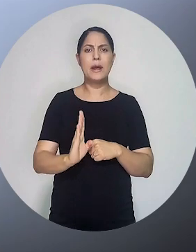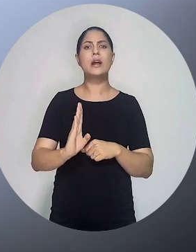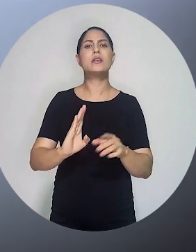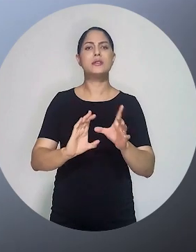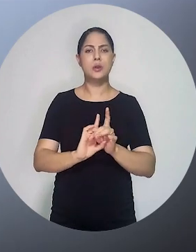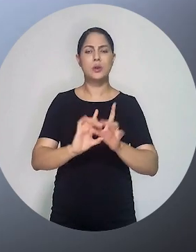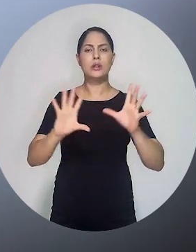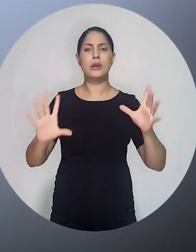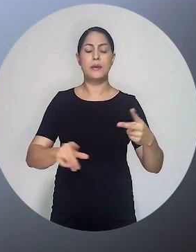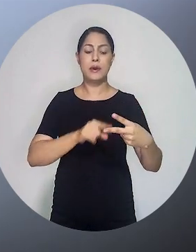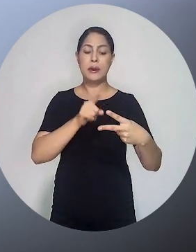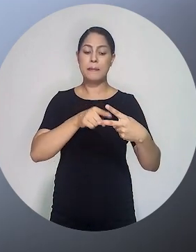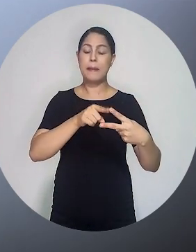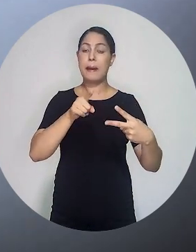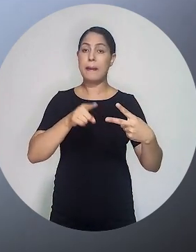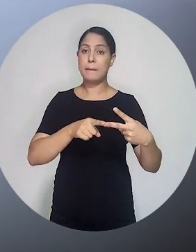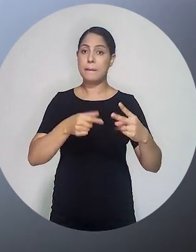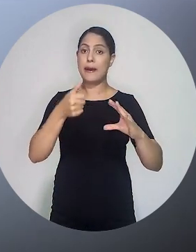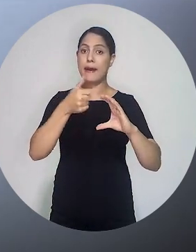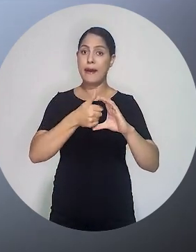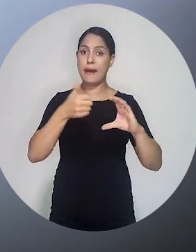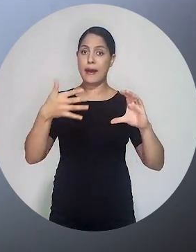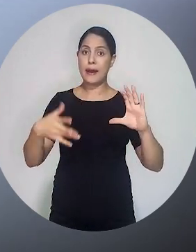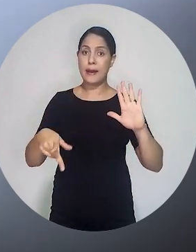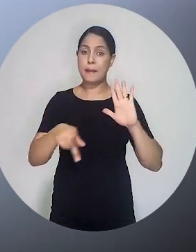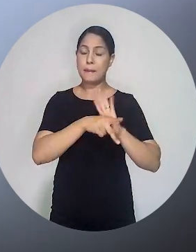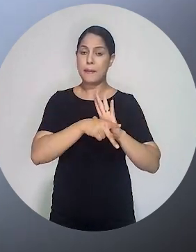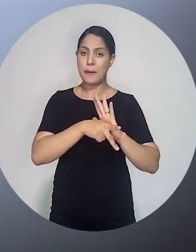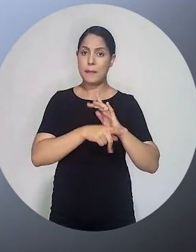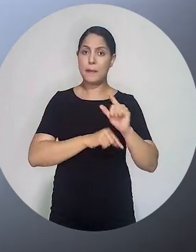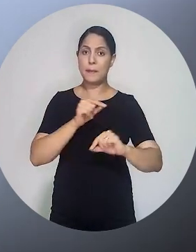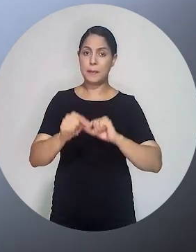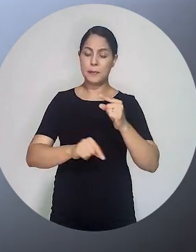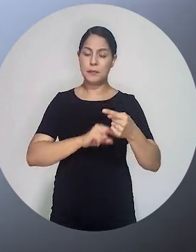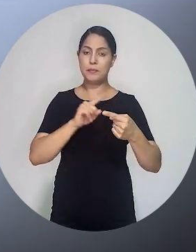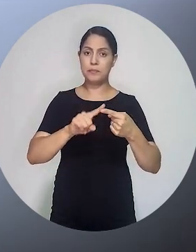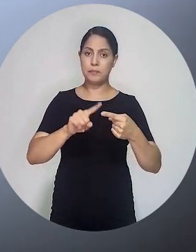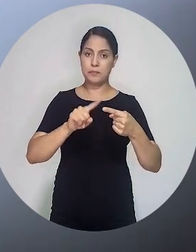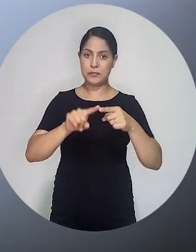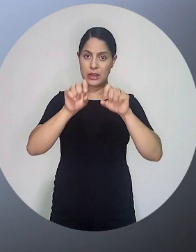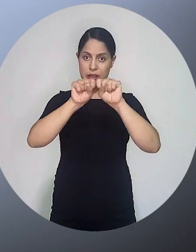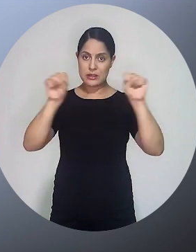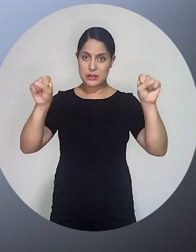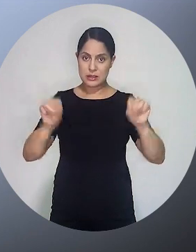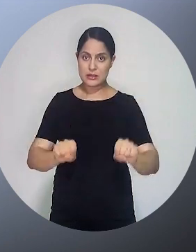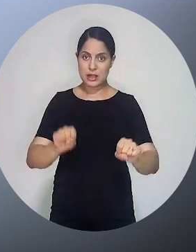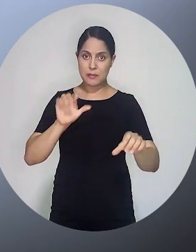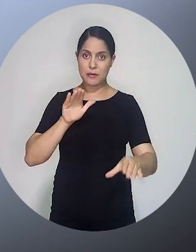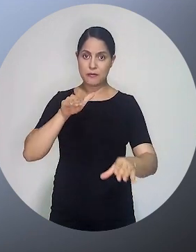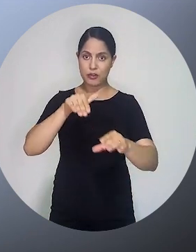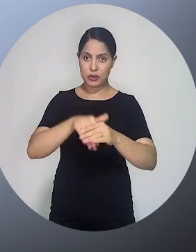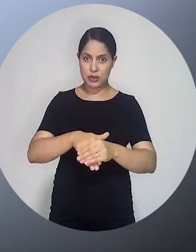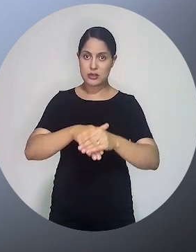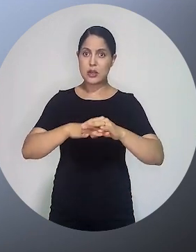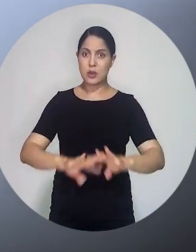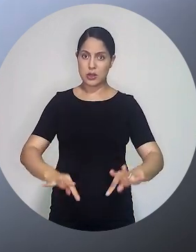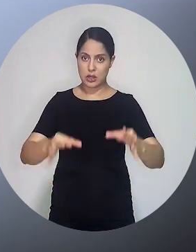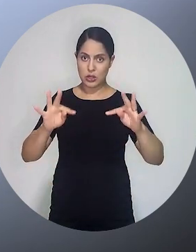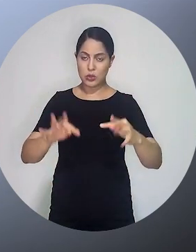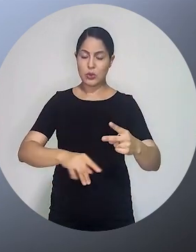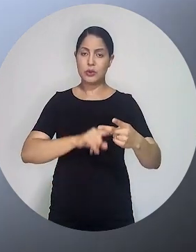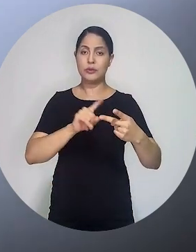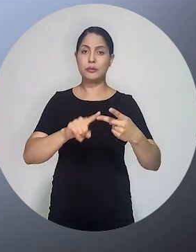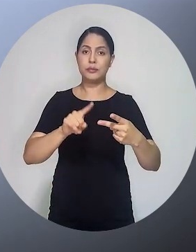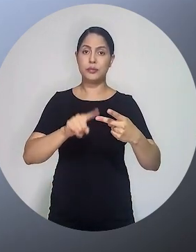porque a democracia brasileira é pioneira em duas características muito peculiares e distintivas. O